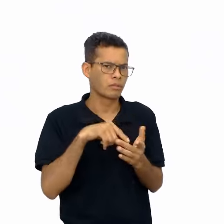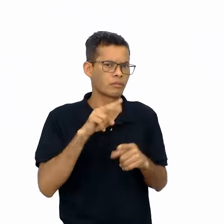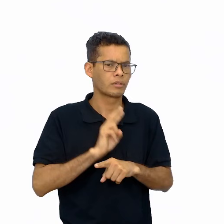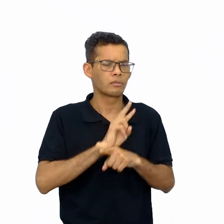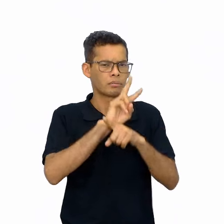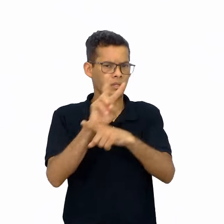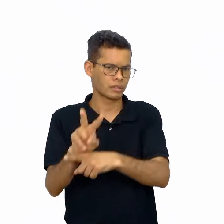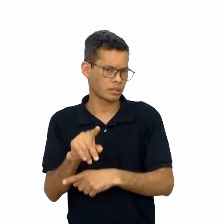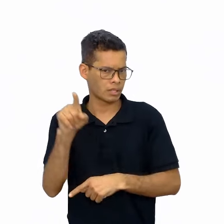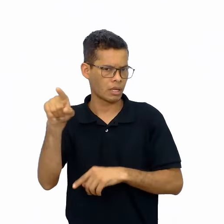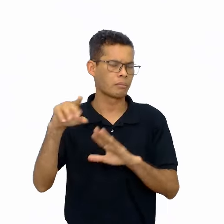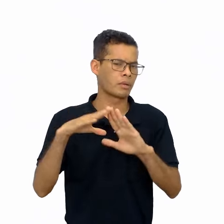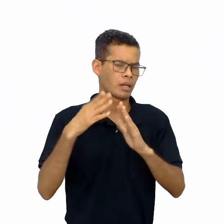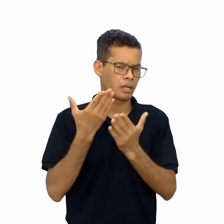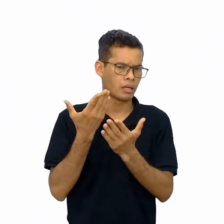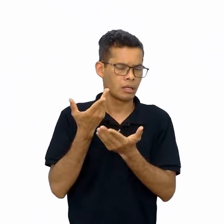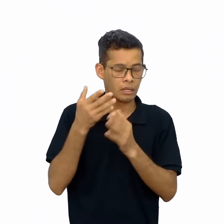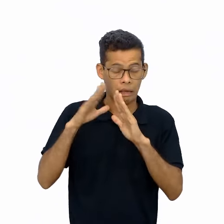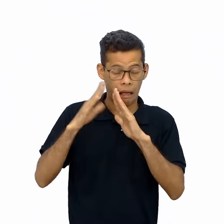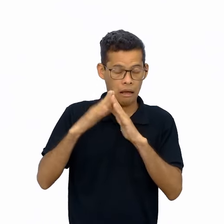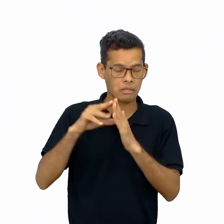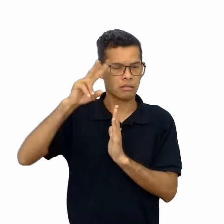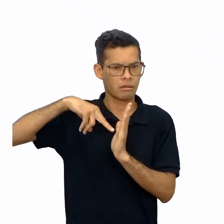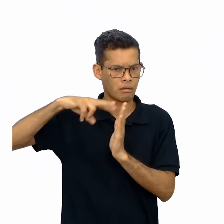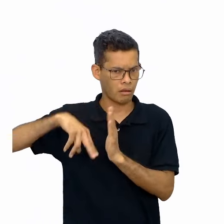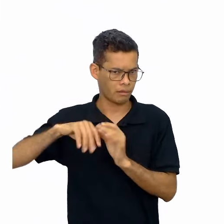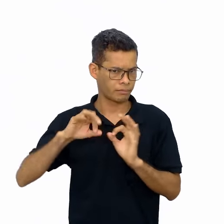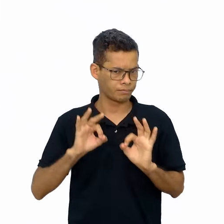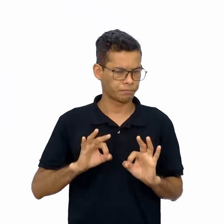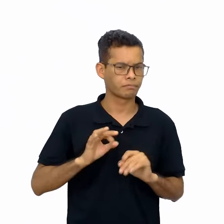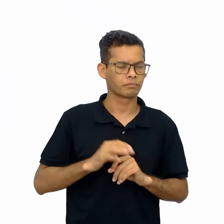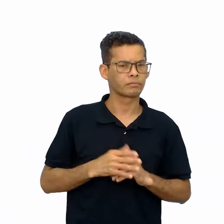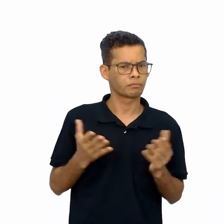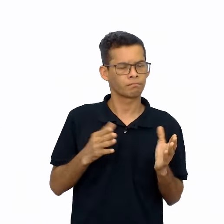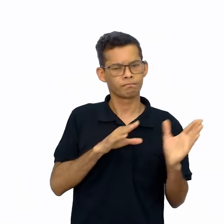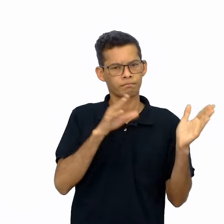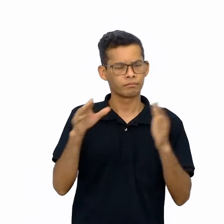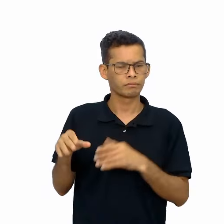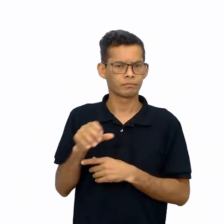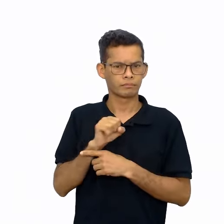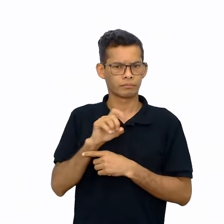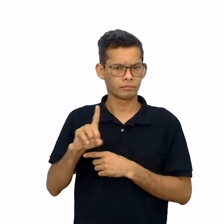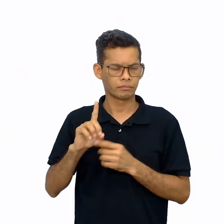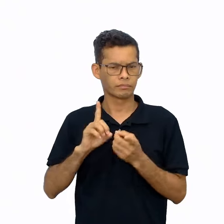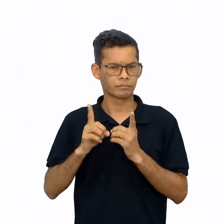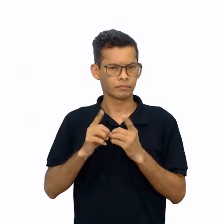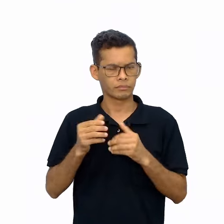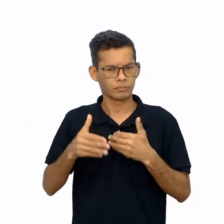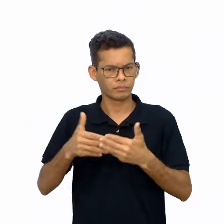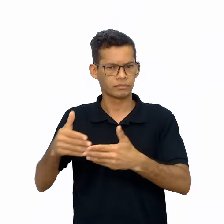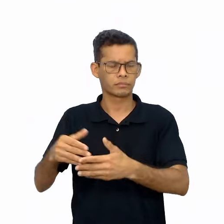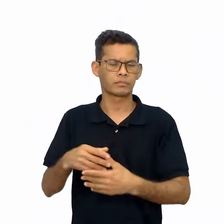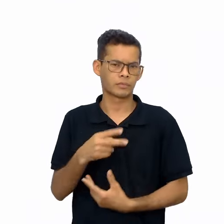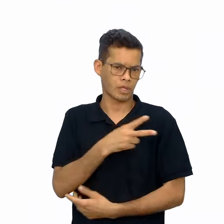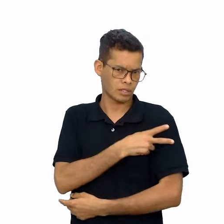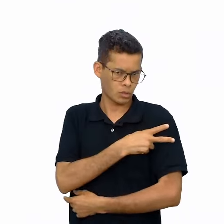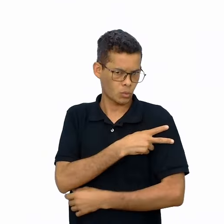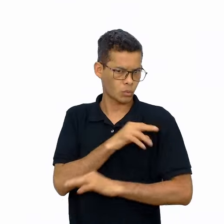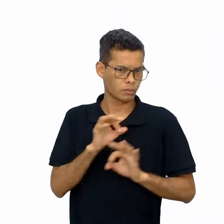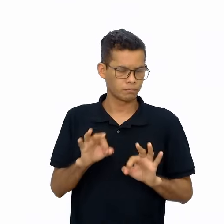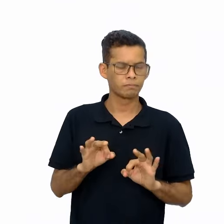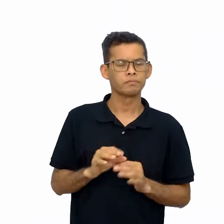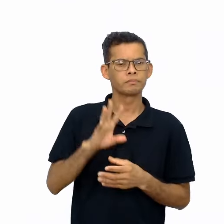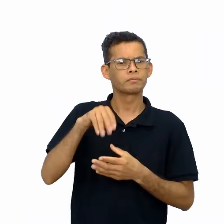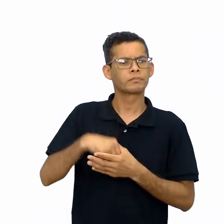ler em casa. Então, vamos conhecer a sequência didática do segundo ano? Nesta sequência didática,